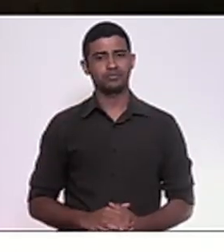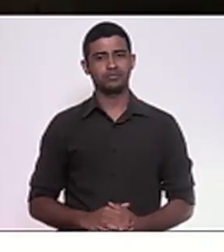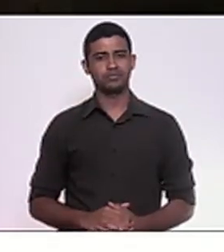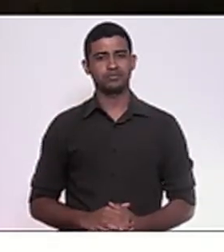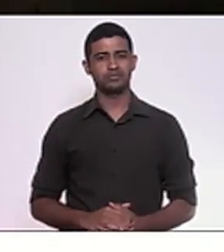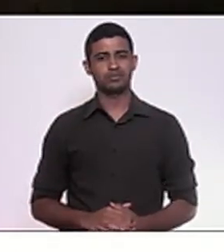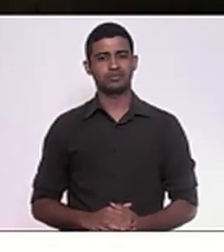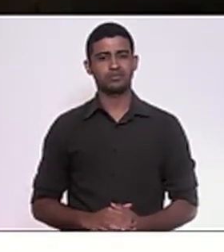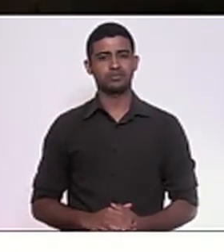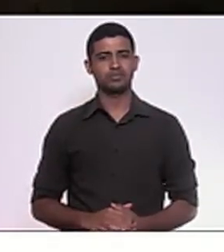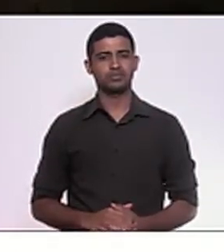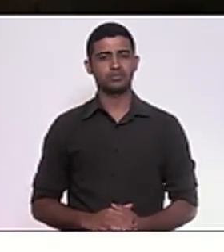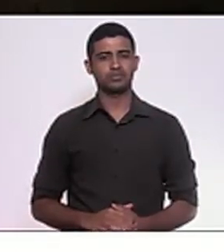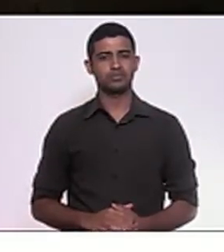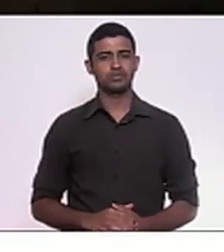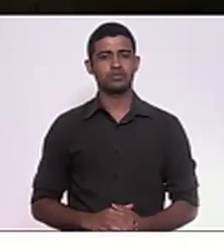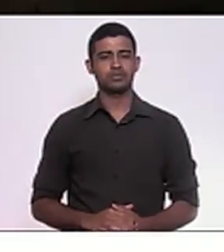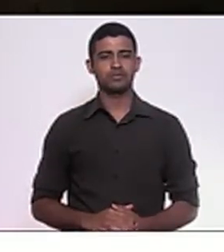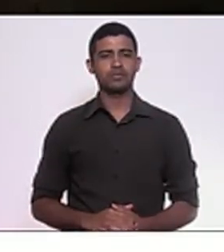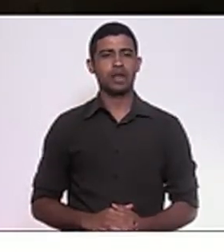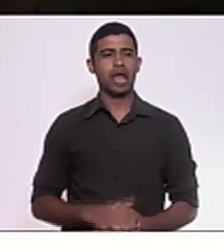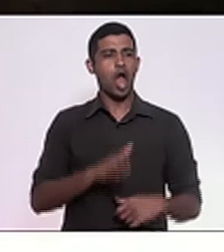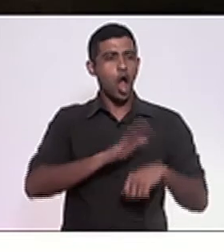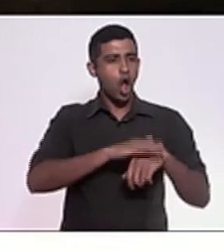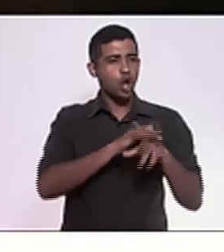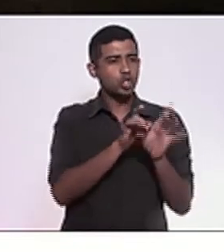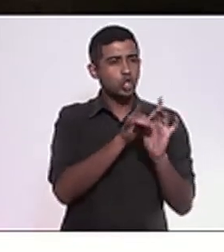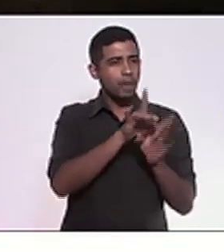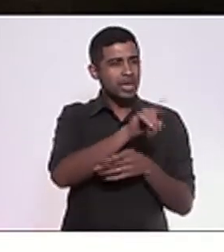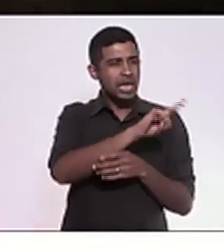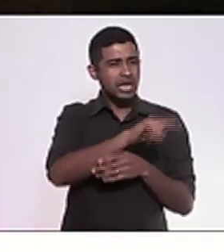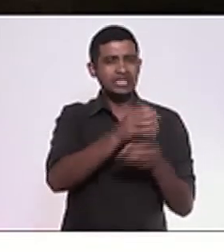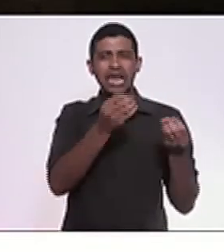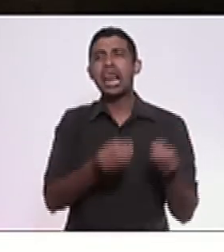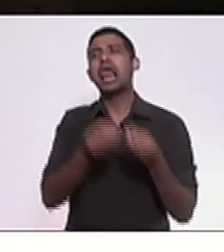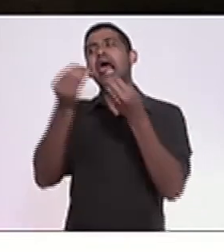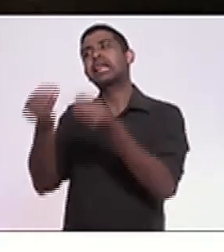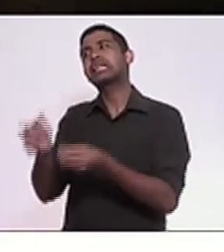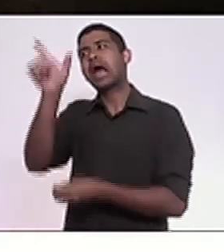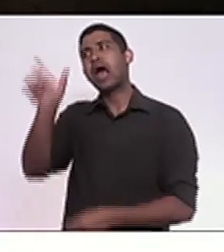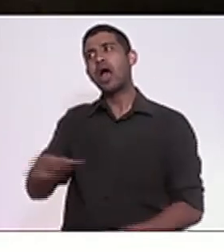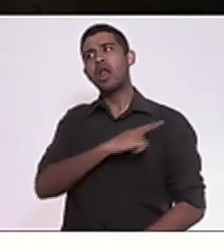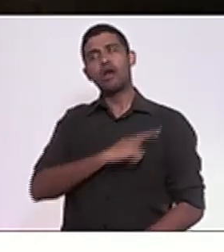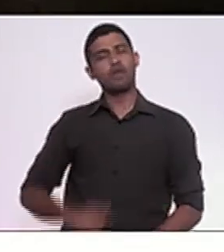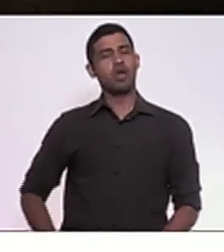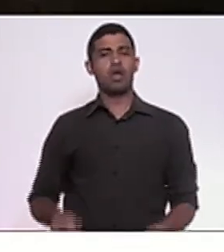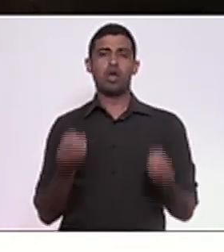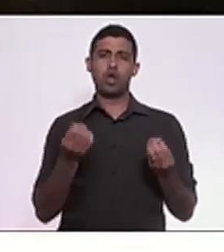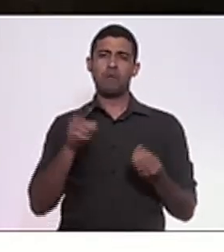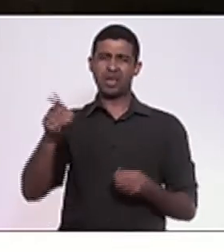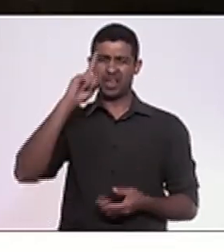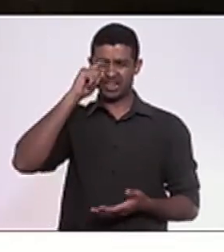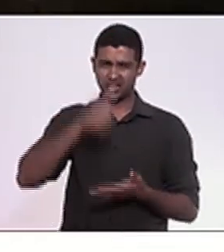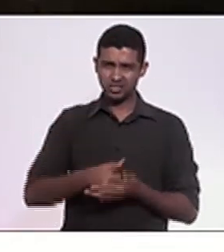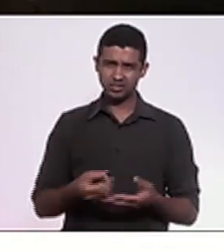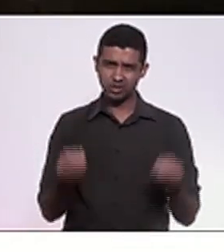total autonomia, poder discricionário só do governador. Ele que vai decidir